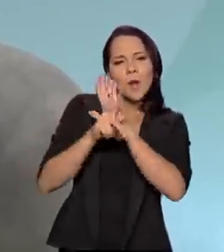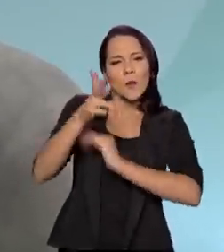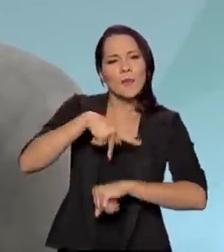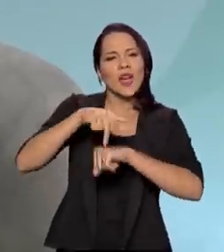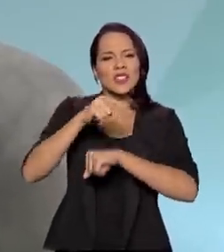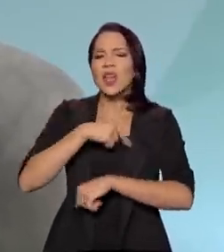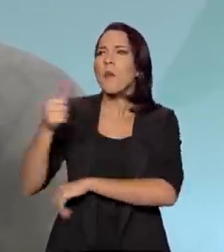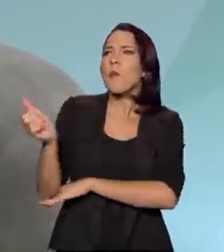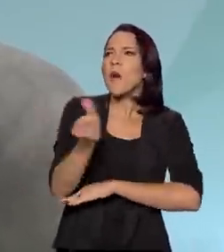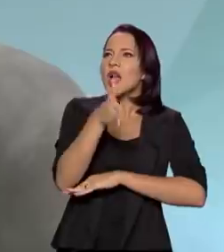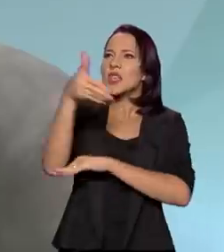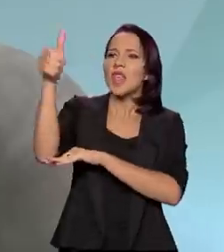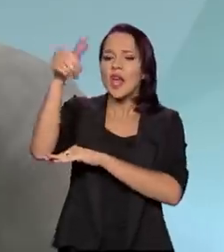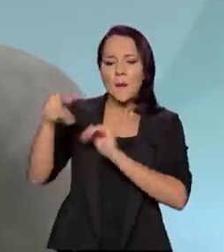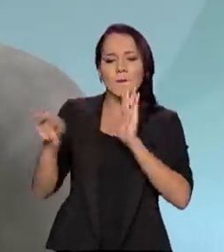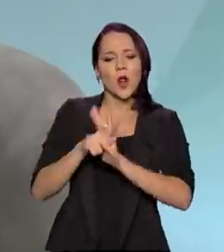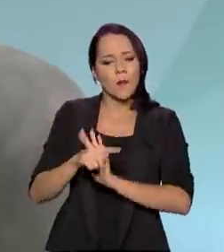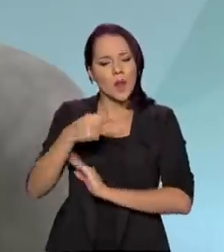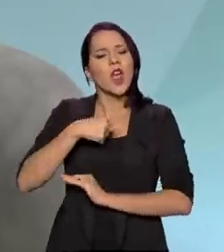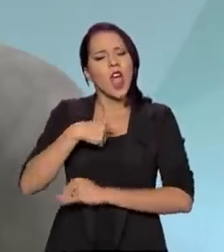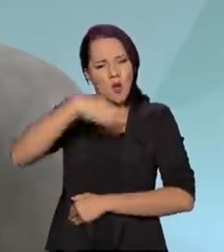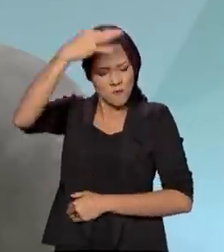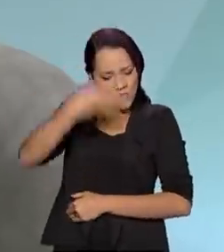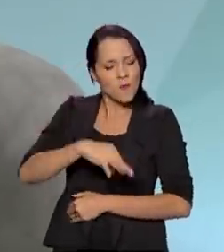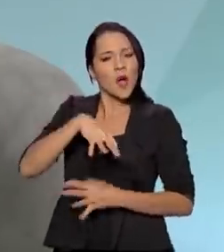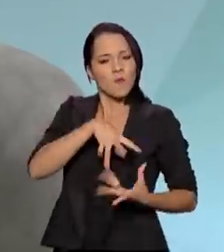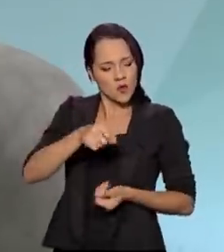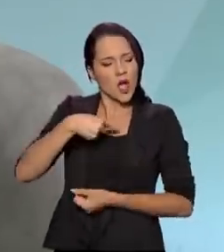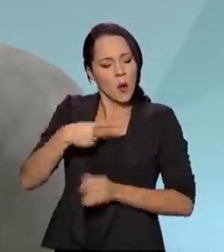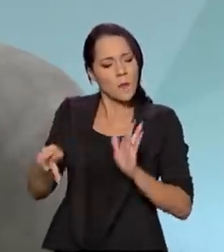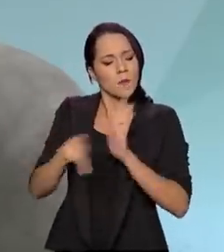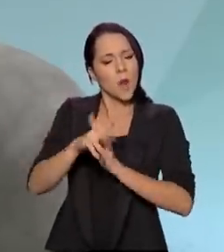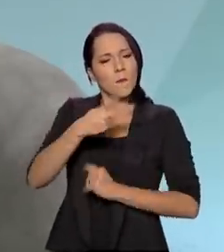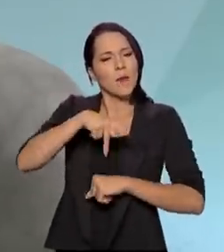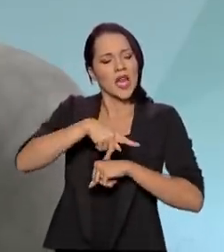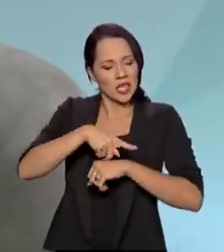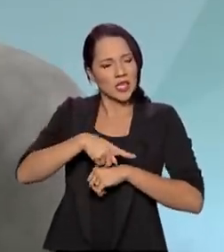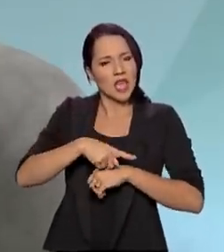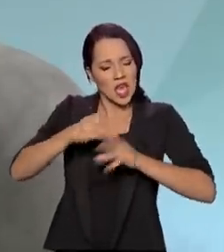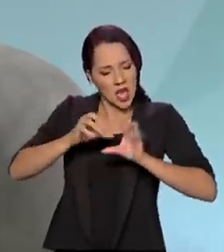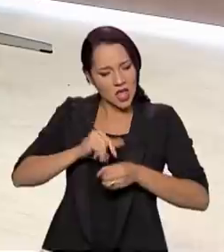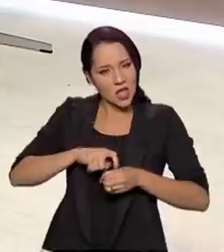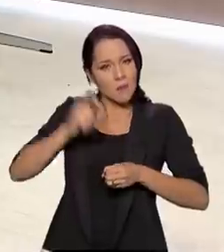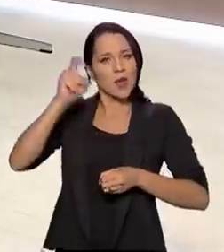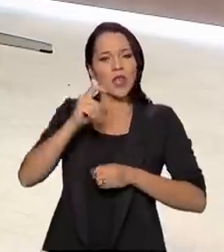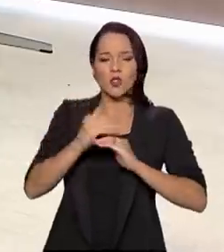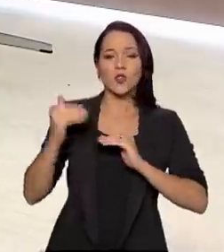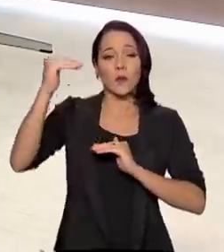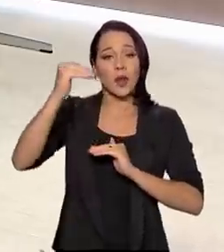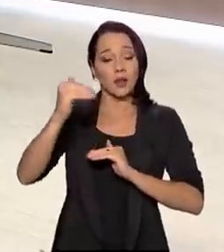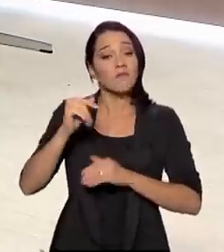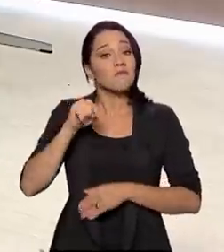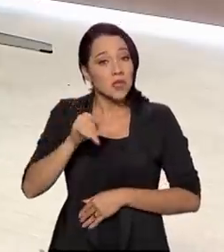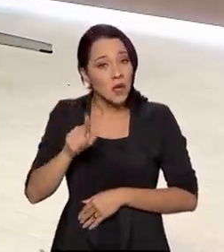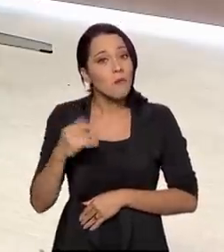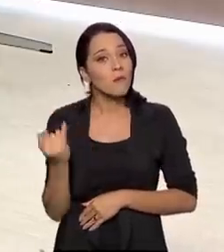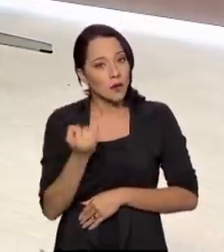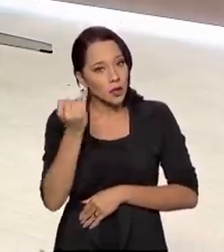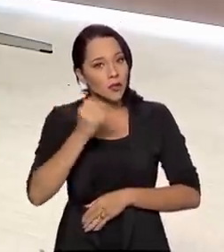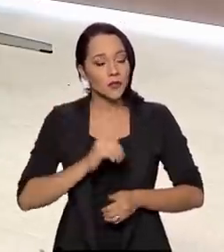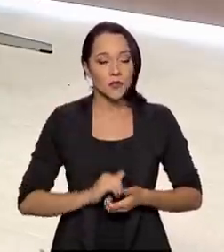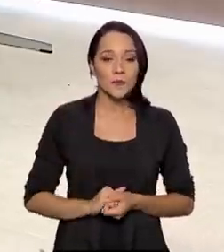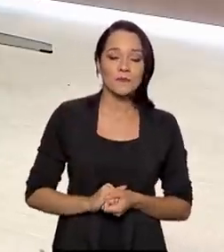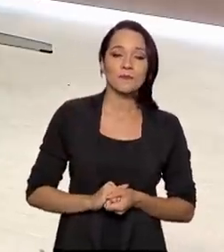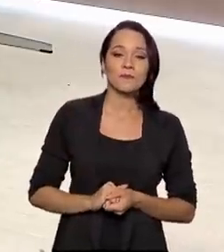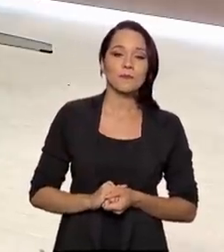vou começar a me afirmar no mundo como um país independente e soberano. Isso é muito importante. E a